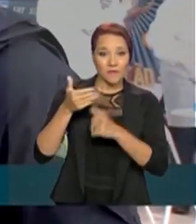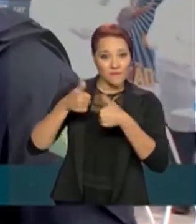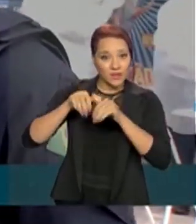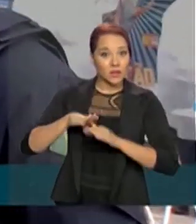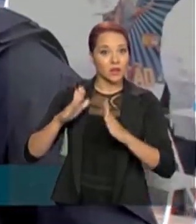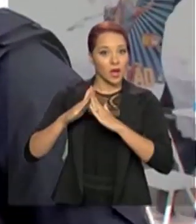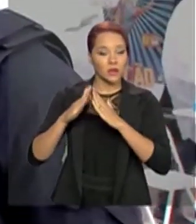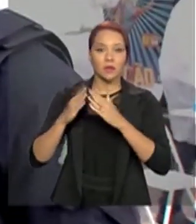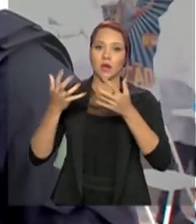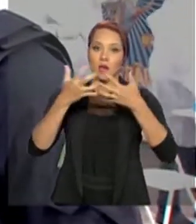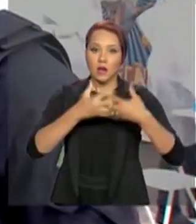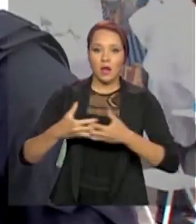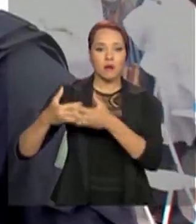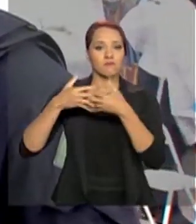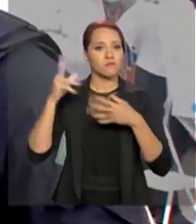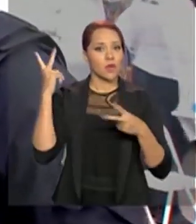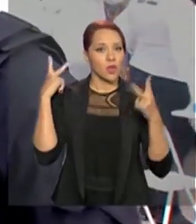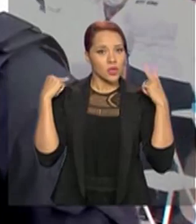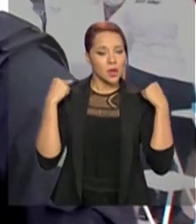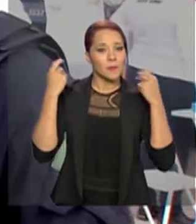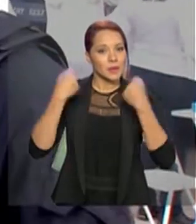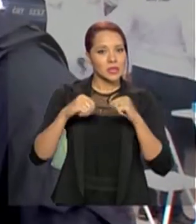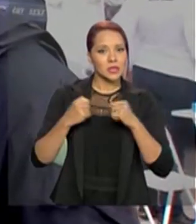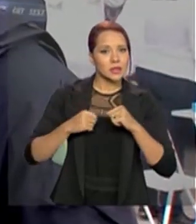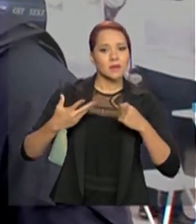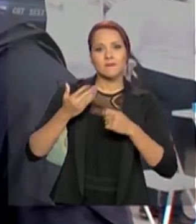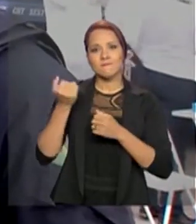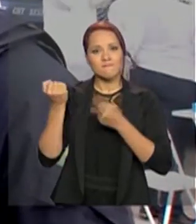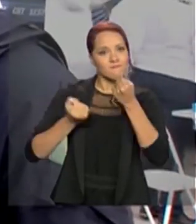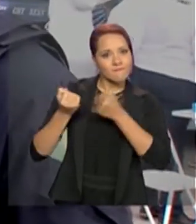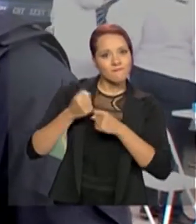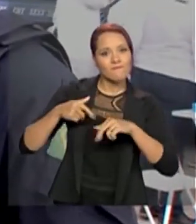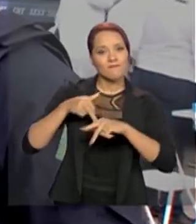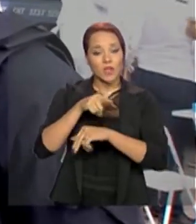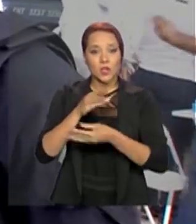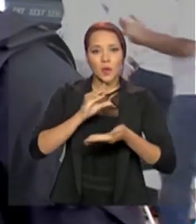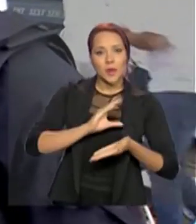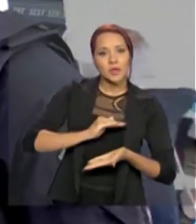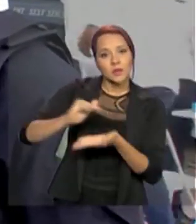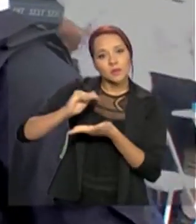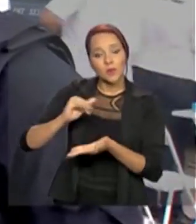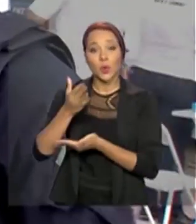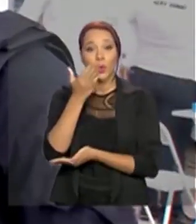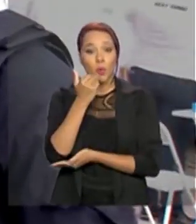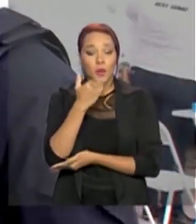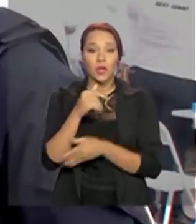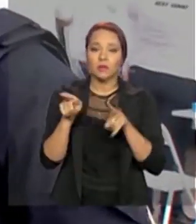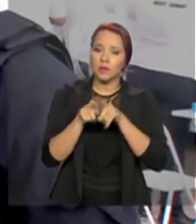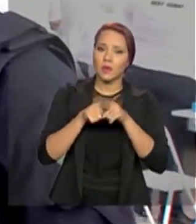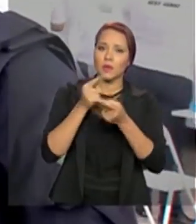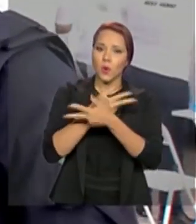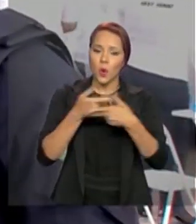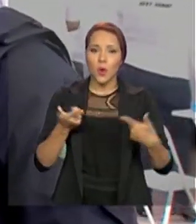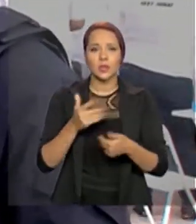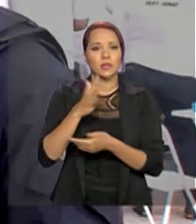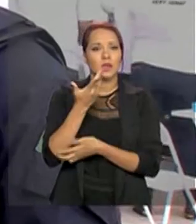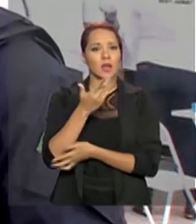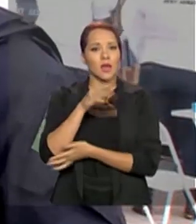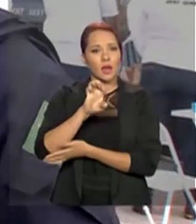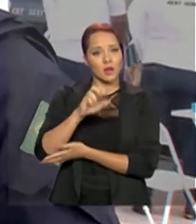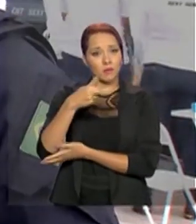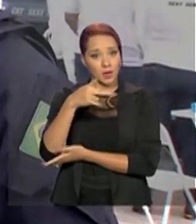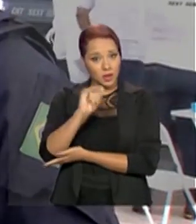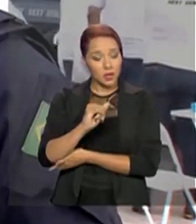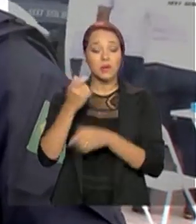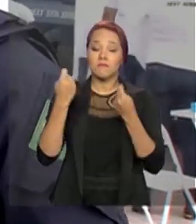casa, os caminhoneiros têm que circular para distribuir. Não só a questão de alimentação, mas também de insumos. É PIs que a gente